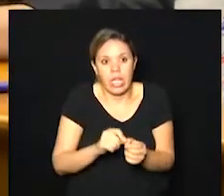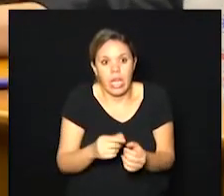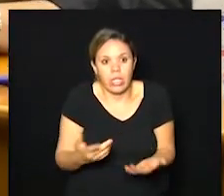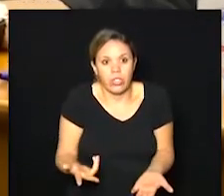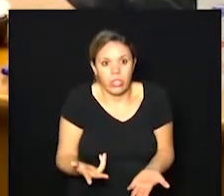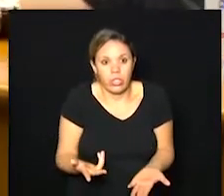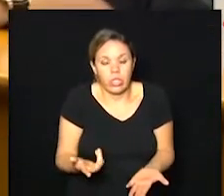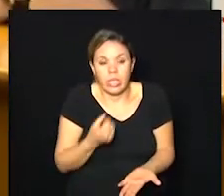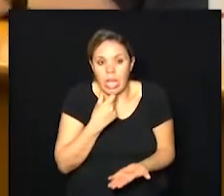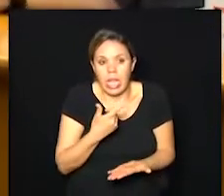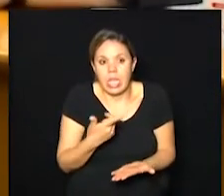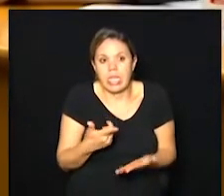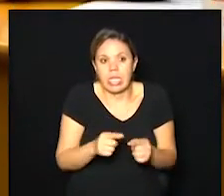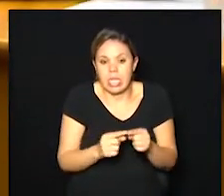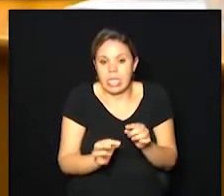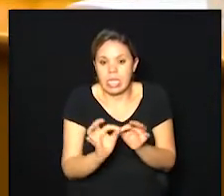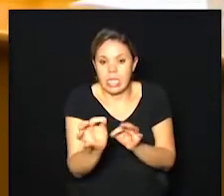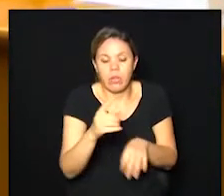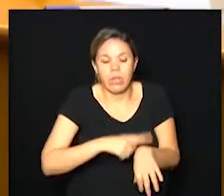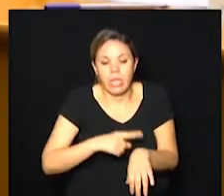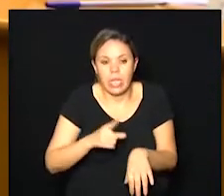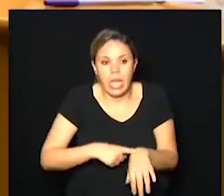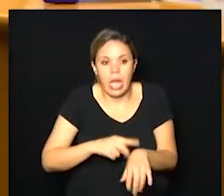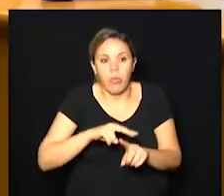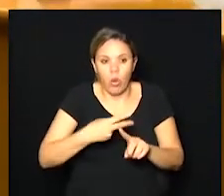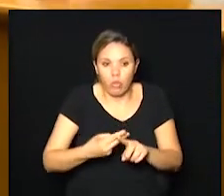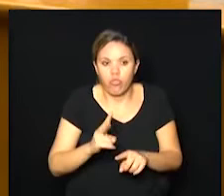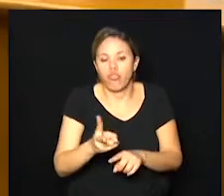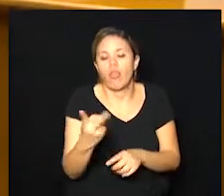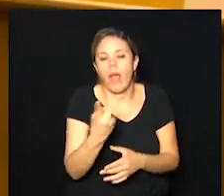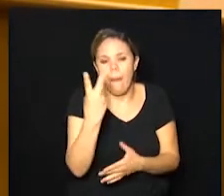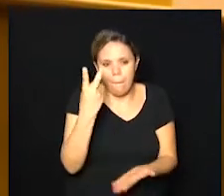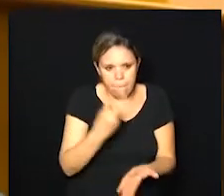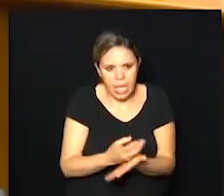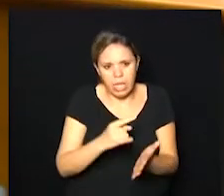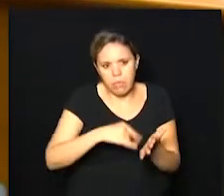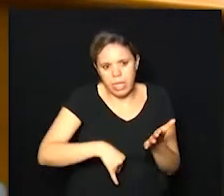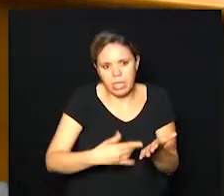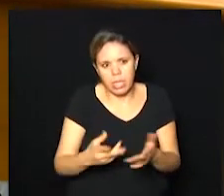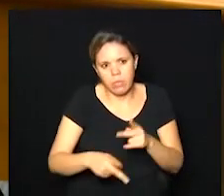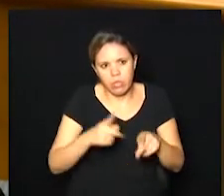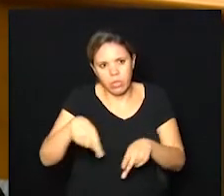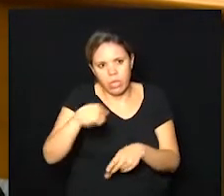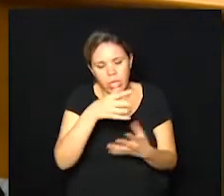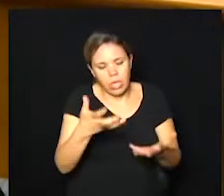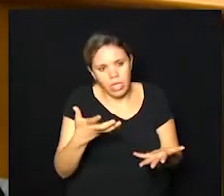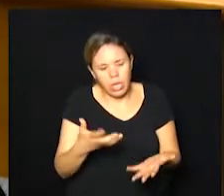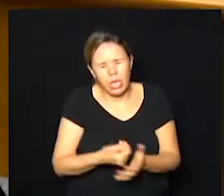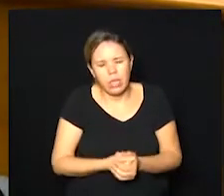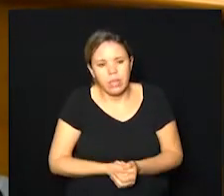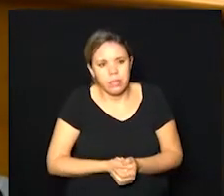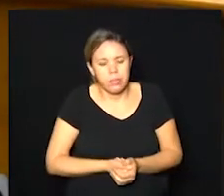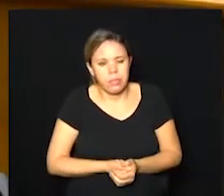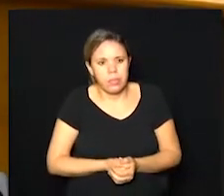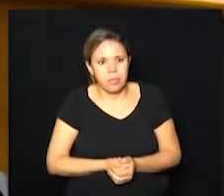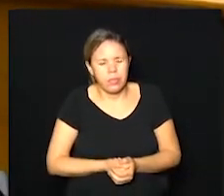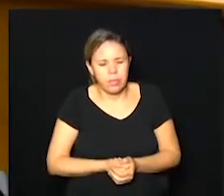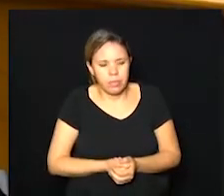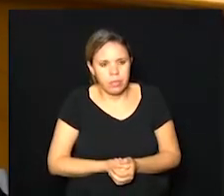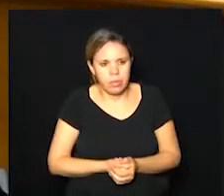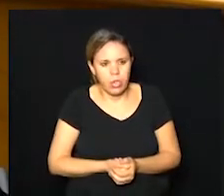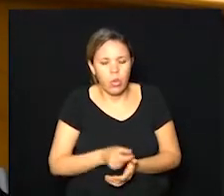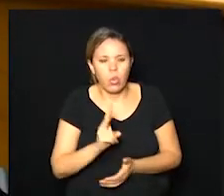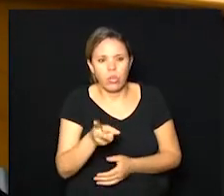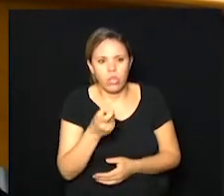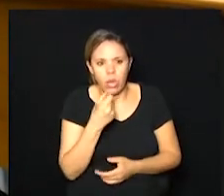receita ficou estendida e continua valendo ainda a gente quer que as pessoas que estão estáveis